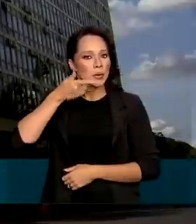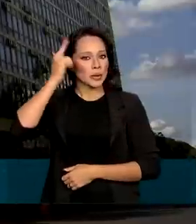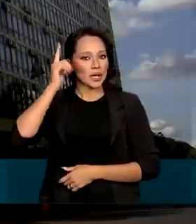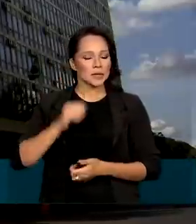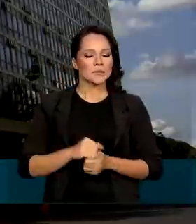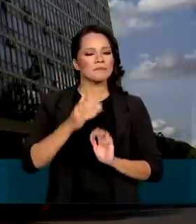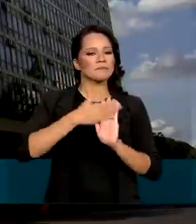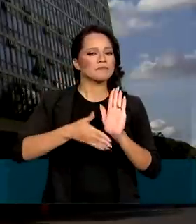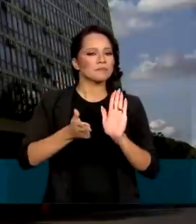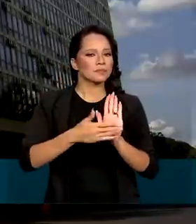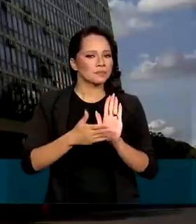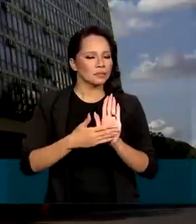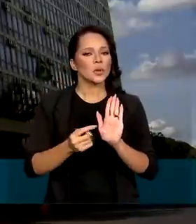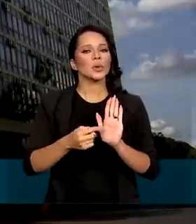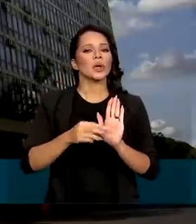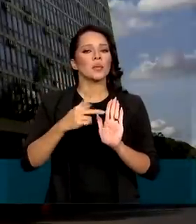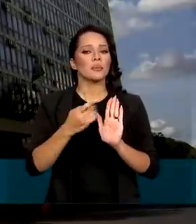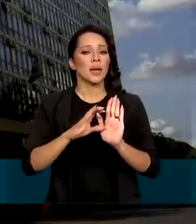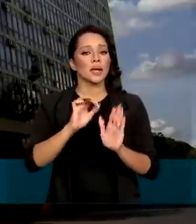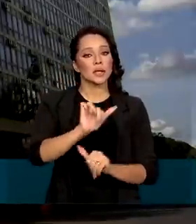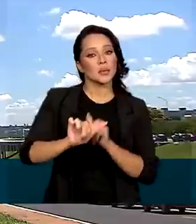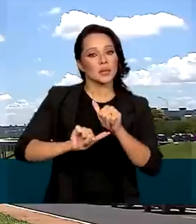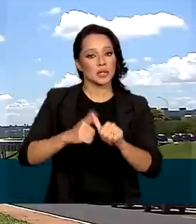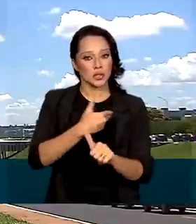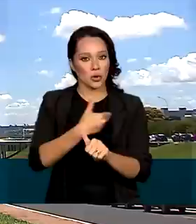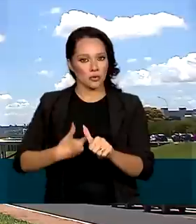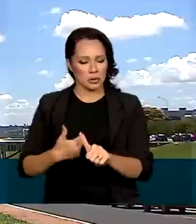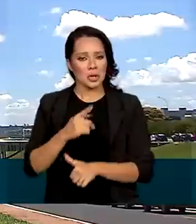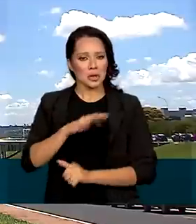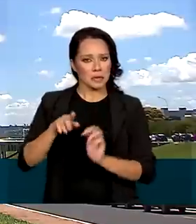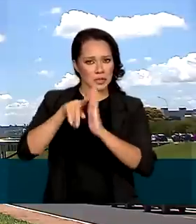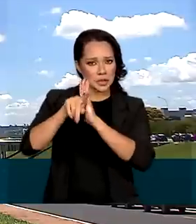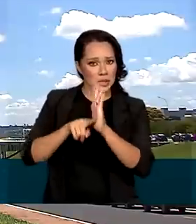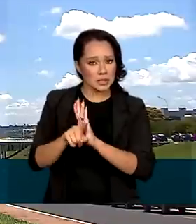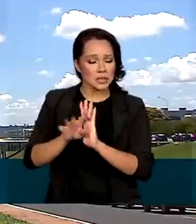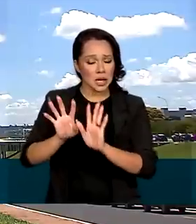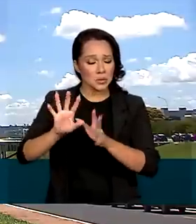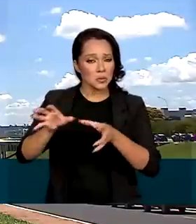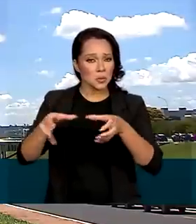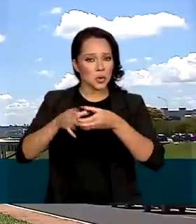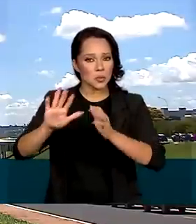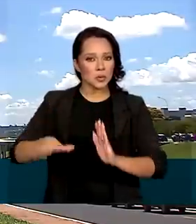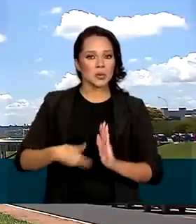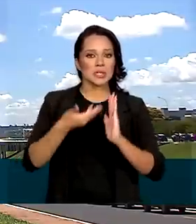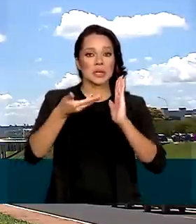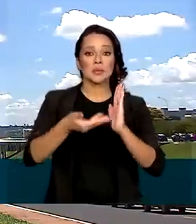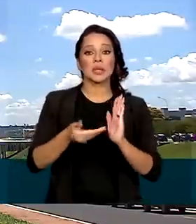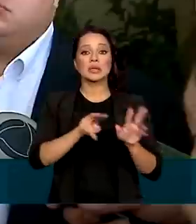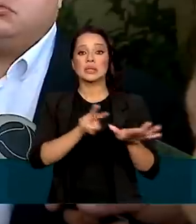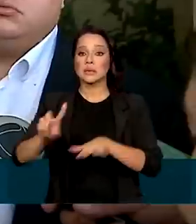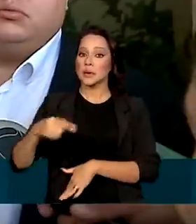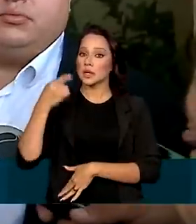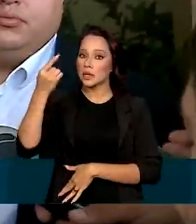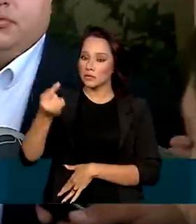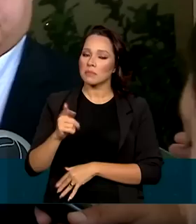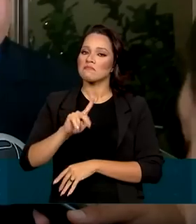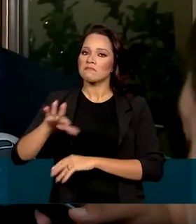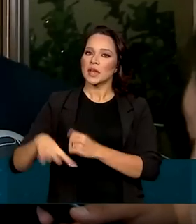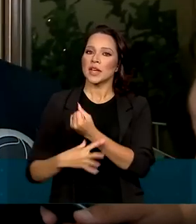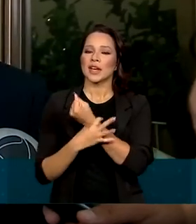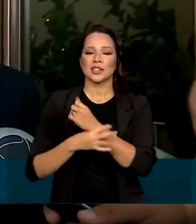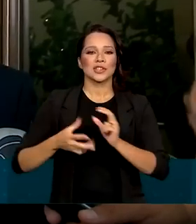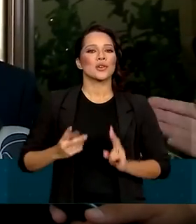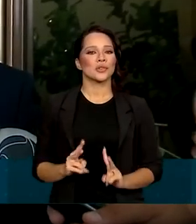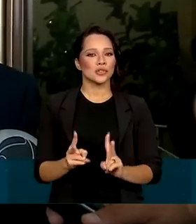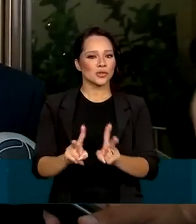Na pauta, o andamento da PEC da transição, que deve ser analisada na Câmara dos Deputados na semana que vem e vai garantir a